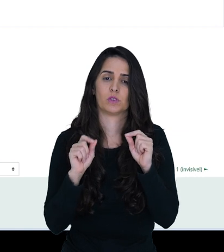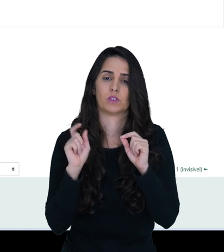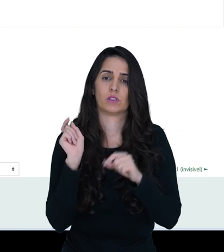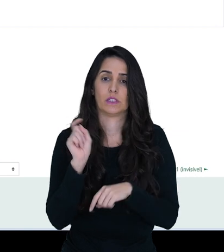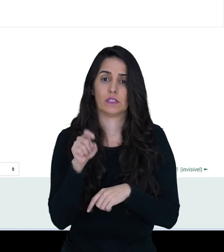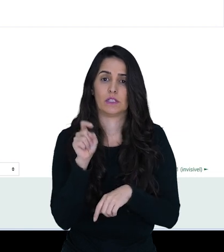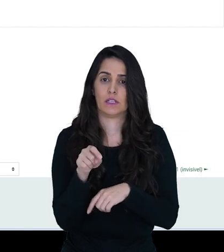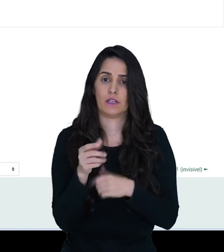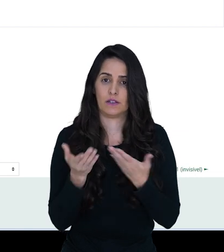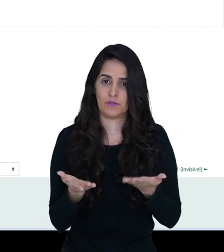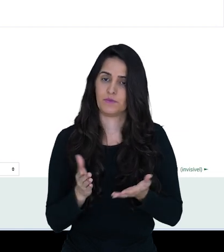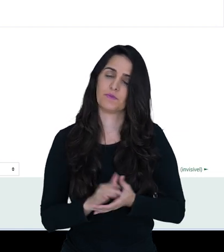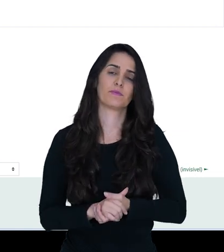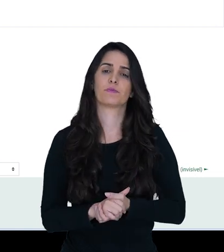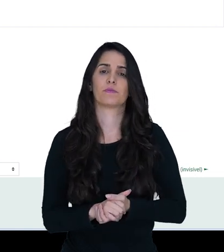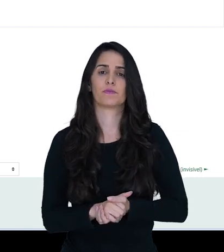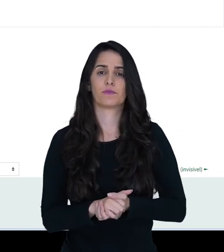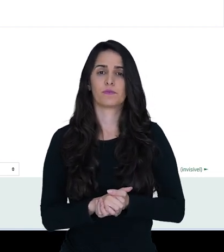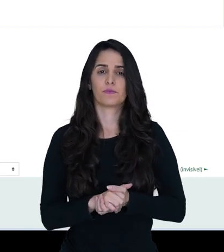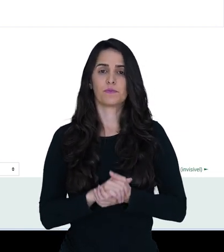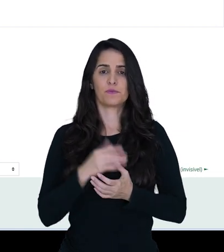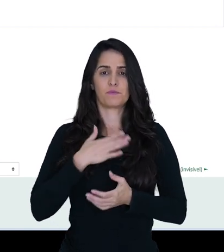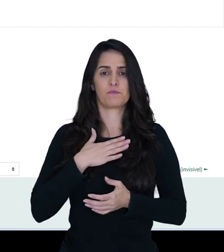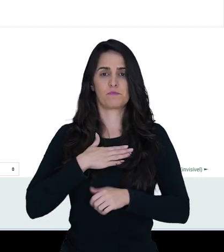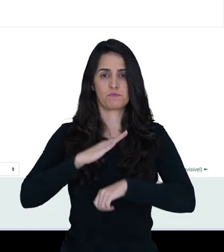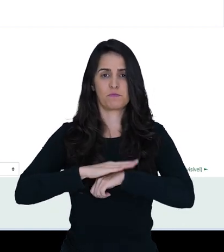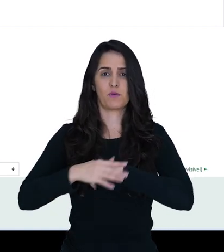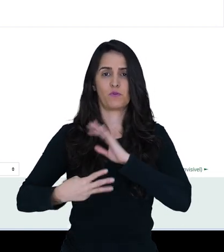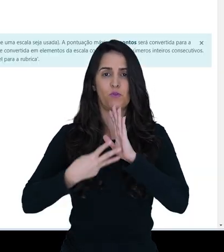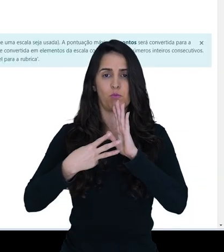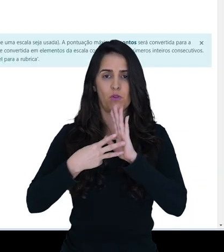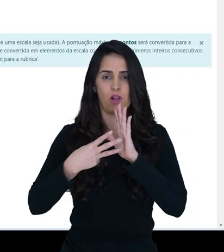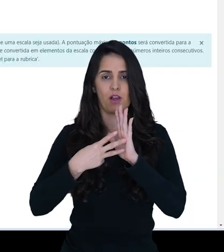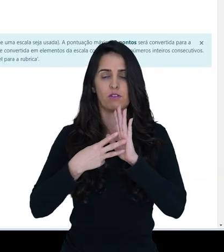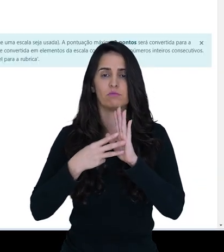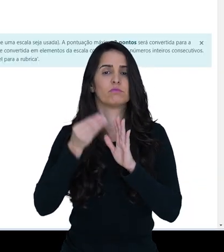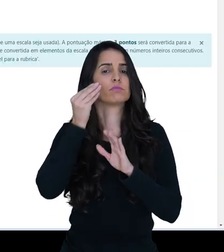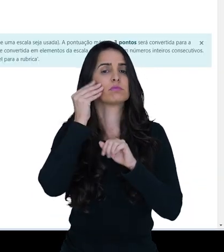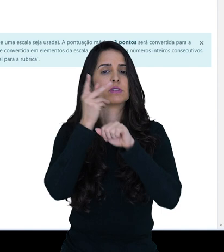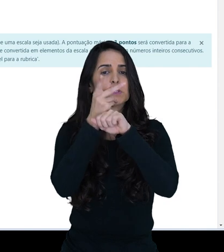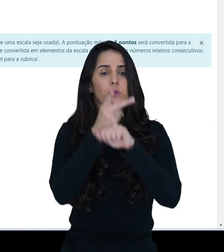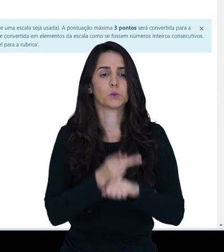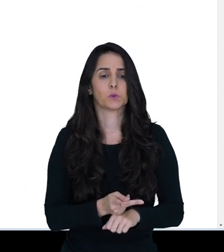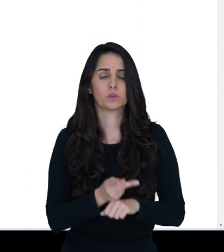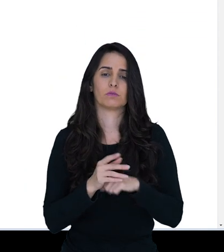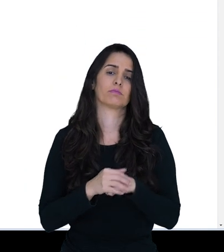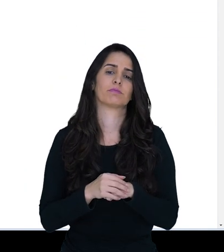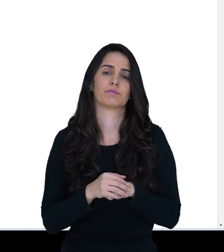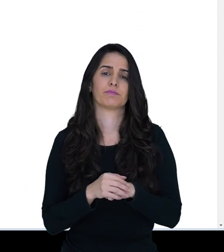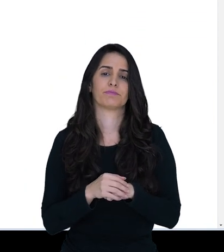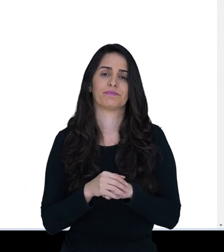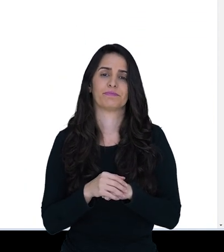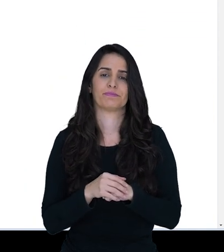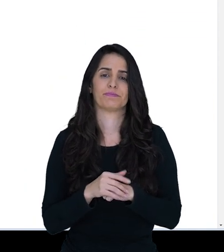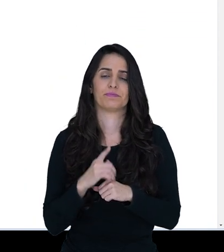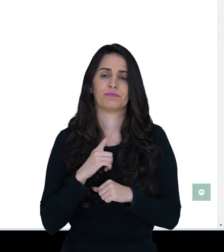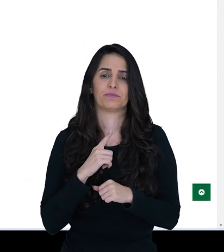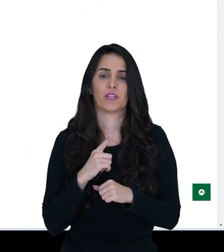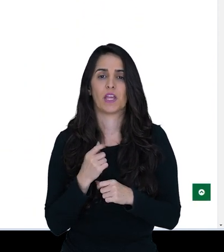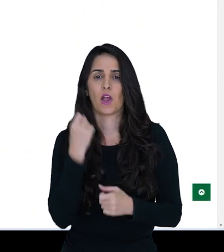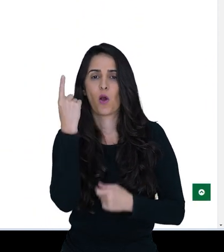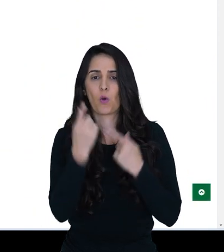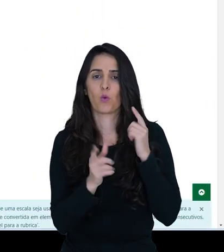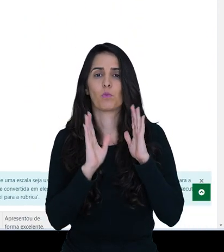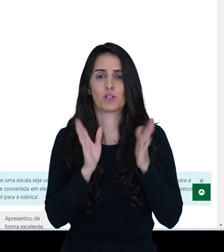nós precisamos clicar aqui em incluir os meus próprios formulários e clicar em buscar. E aí eu tenho aqui